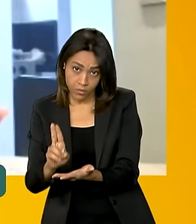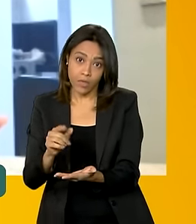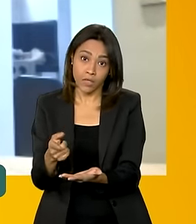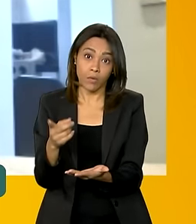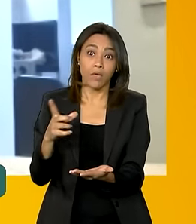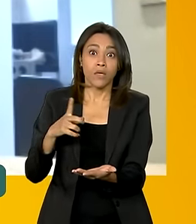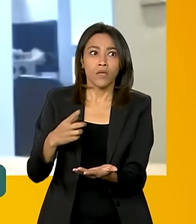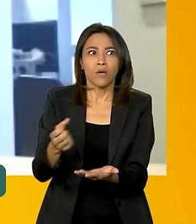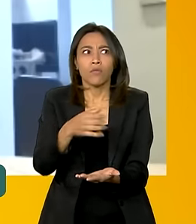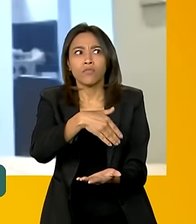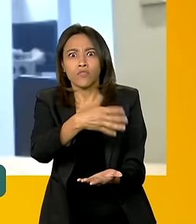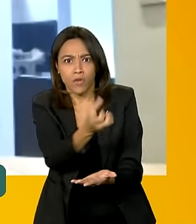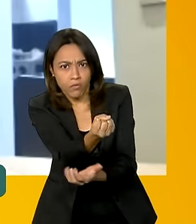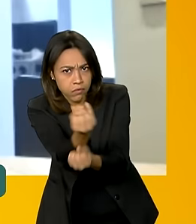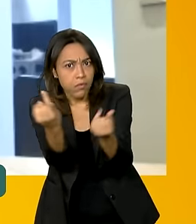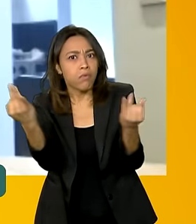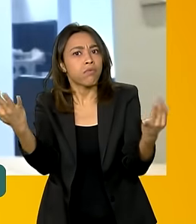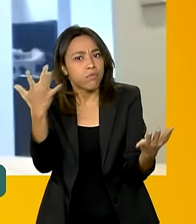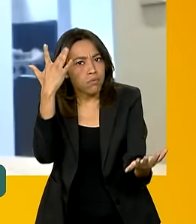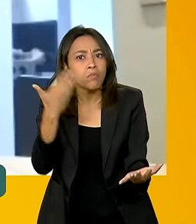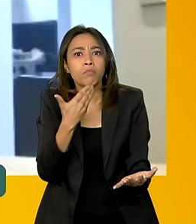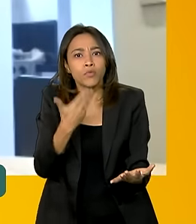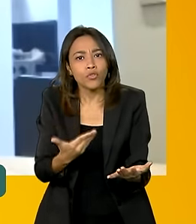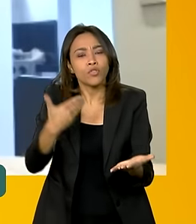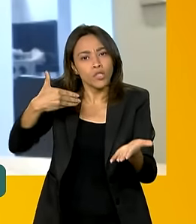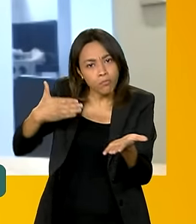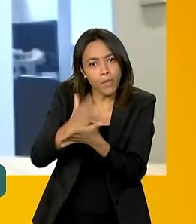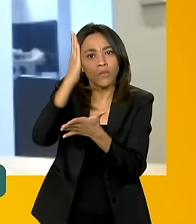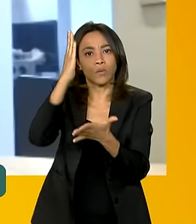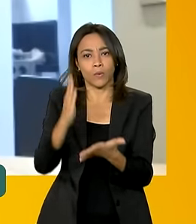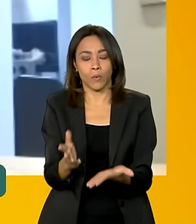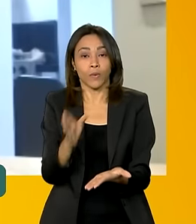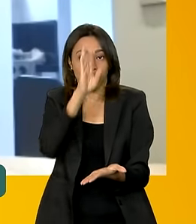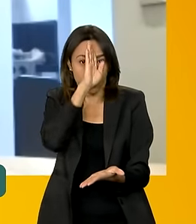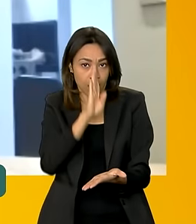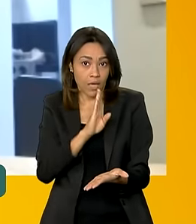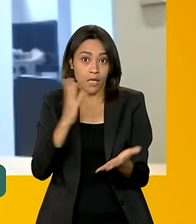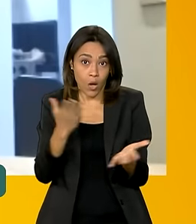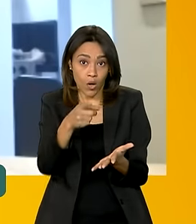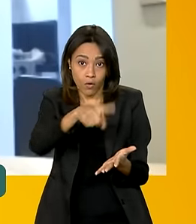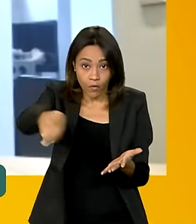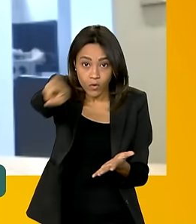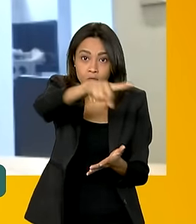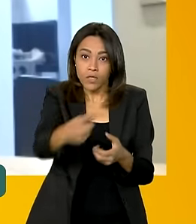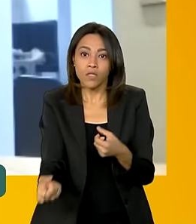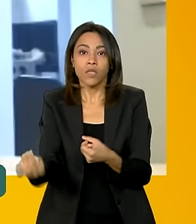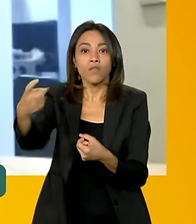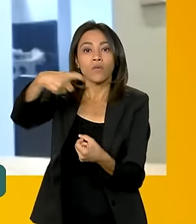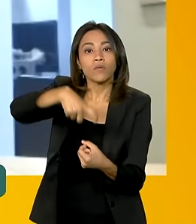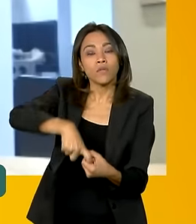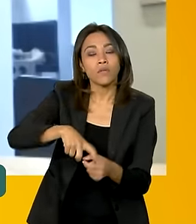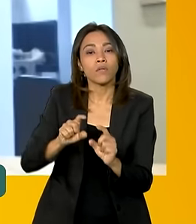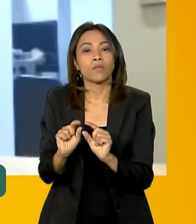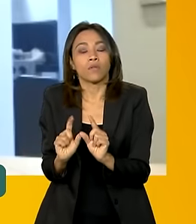que solicitaram isenção e tiveram ela aprovada. Então, agora, eles têm que retornar, porque